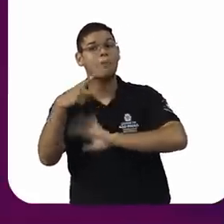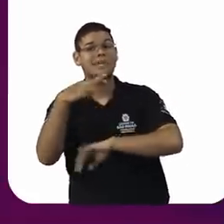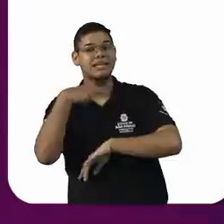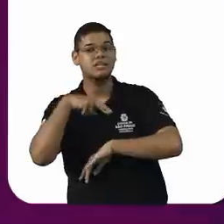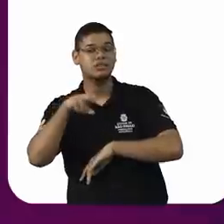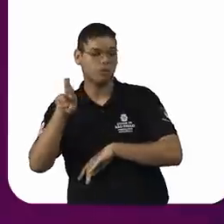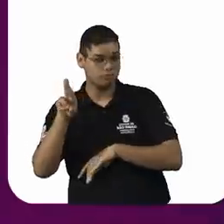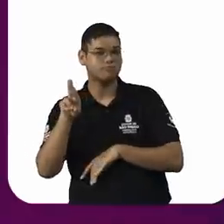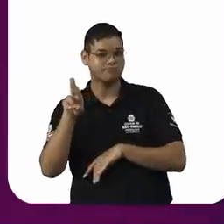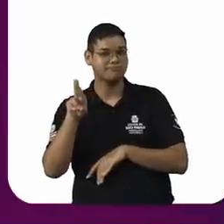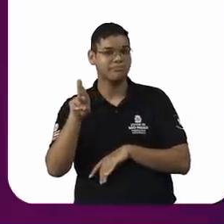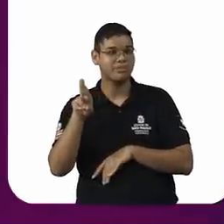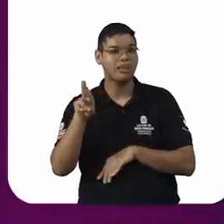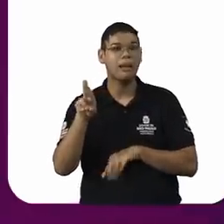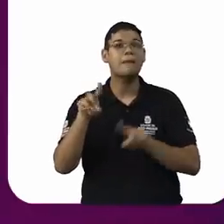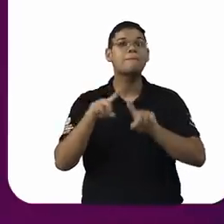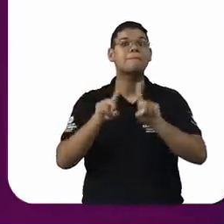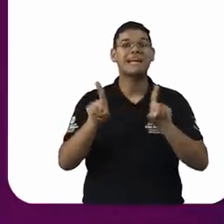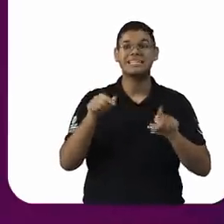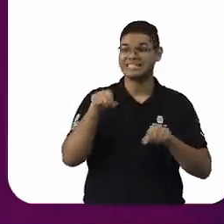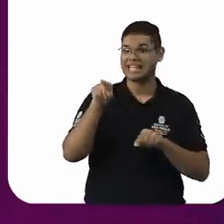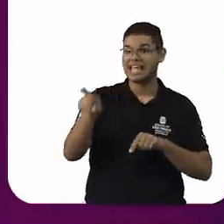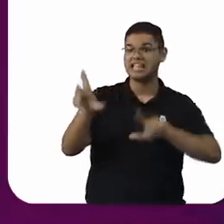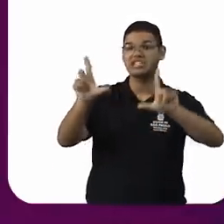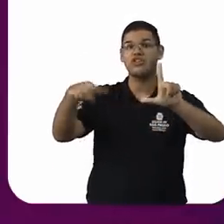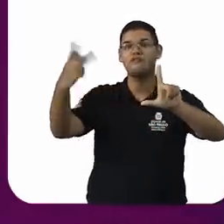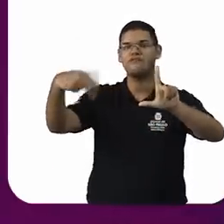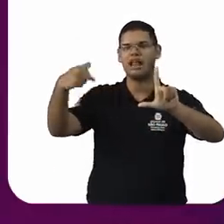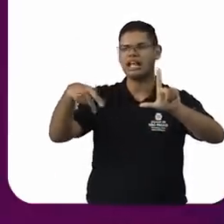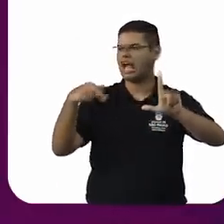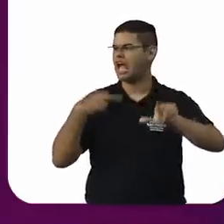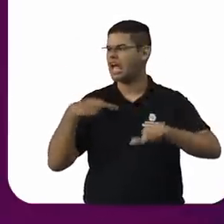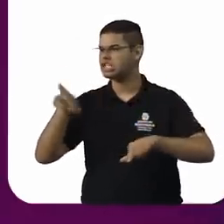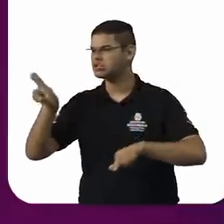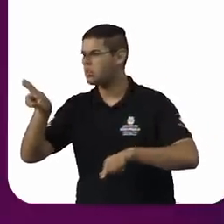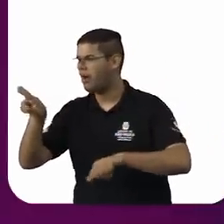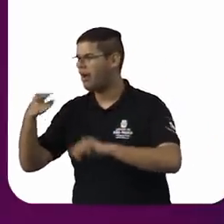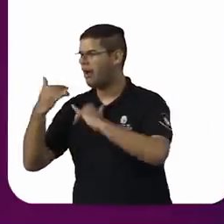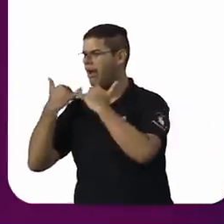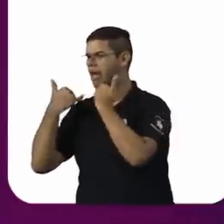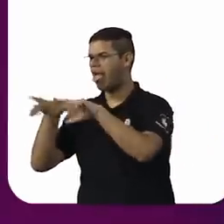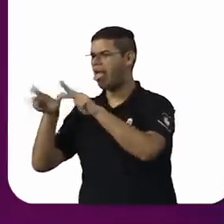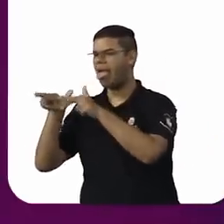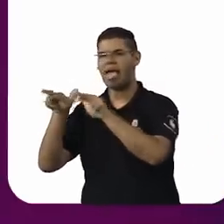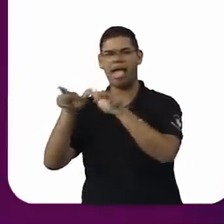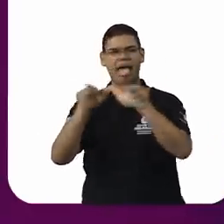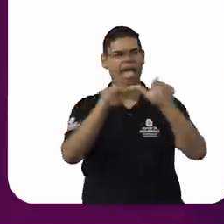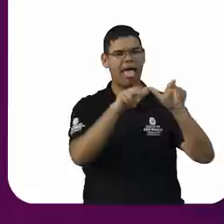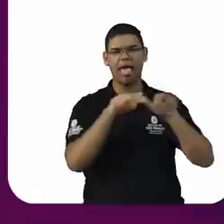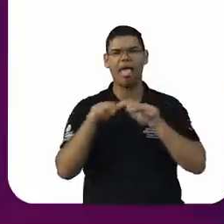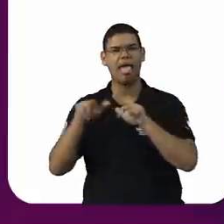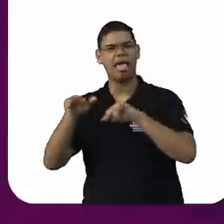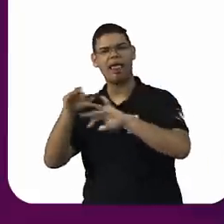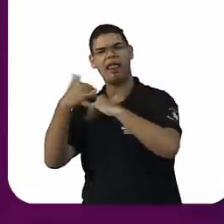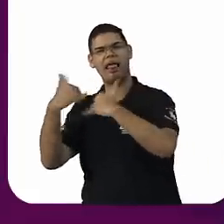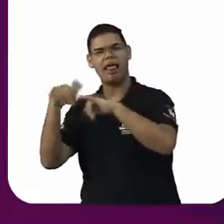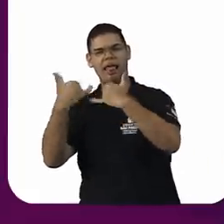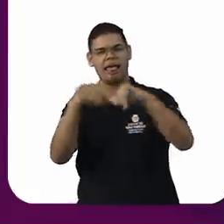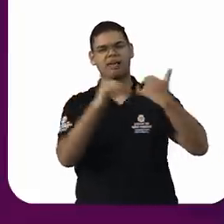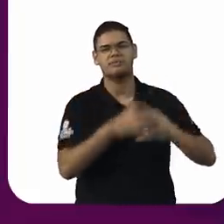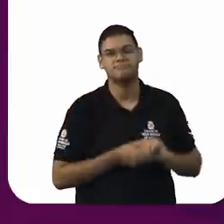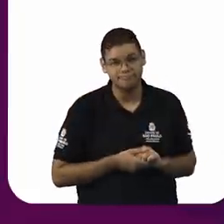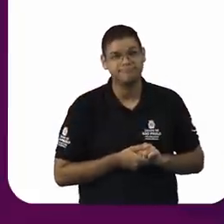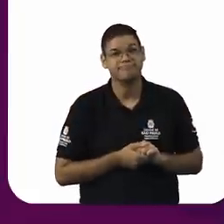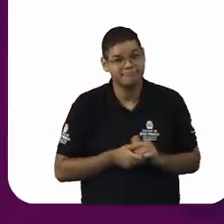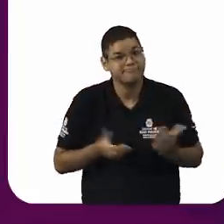degenera para o ataque e a demonização do outro. E aí você tem no Brasil intolerância experimentada por guardadores